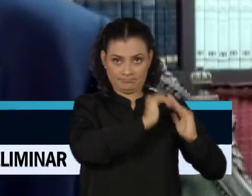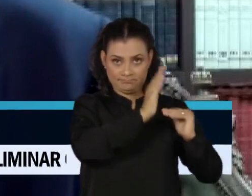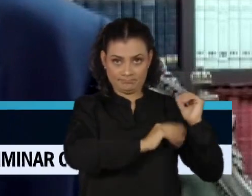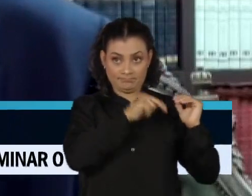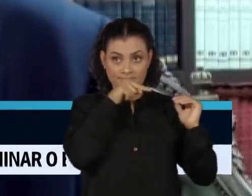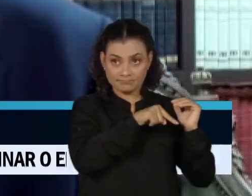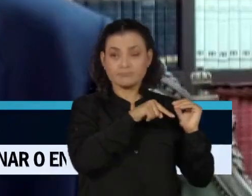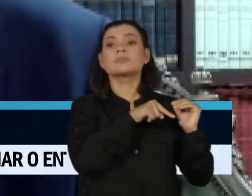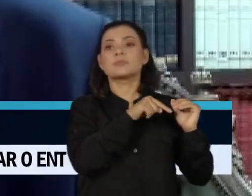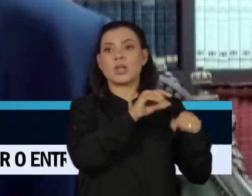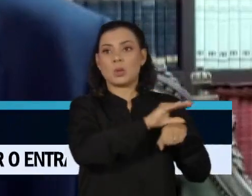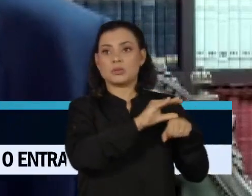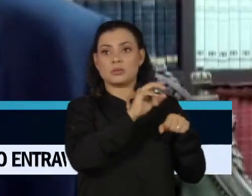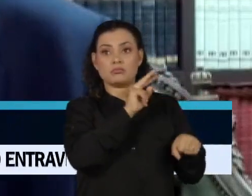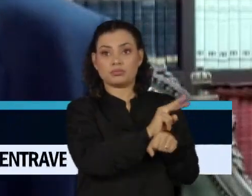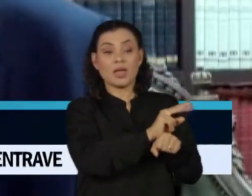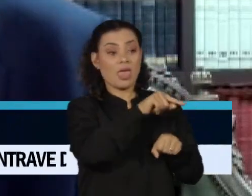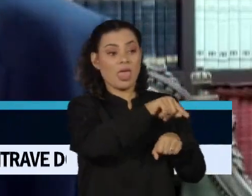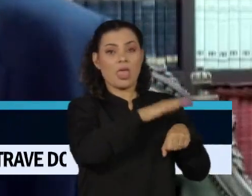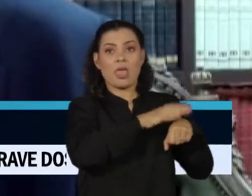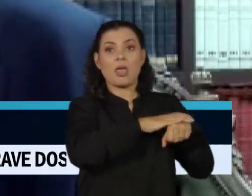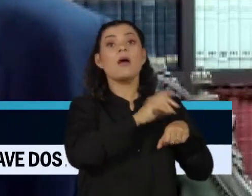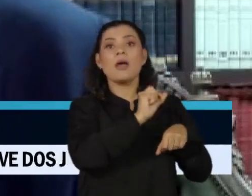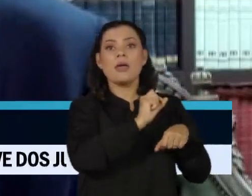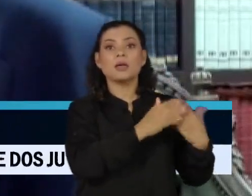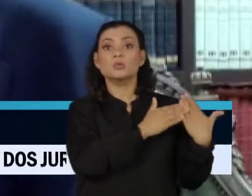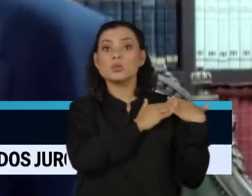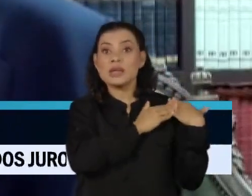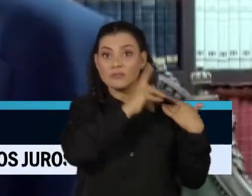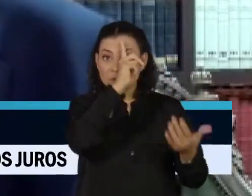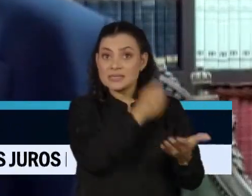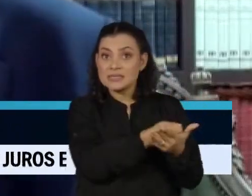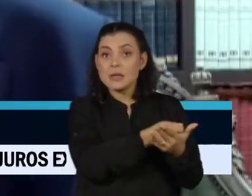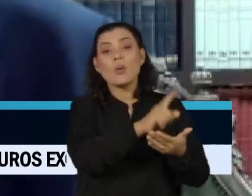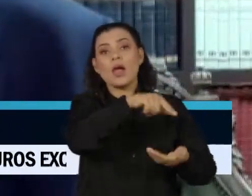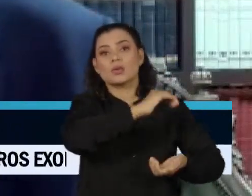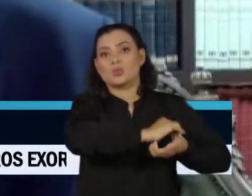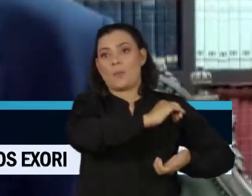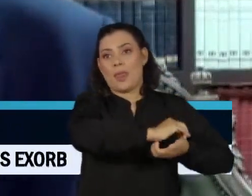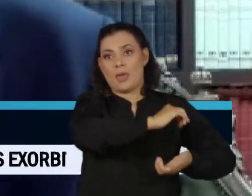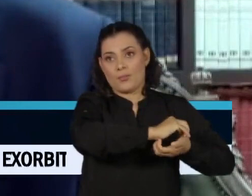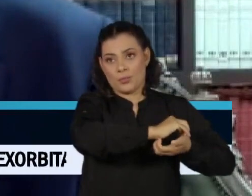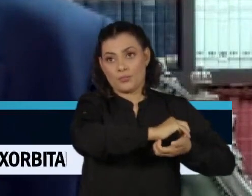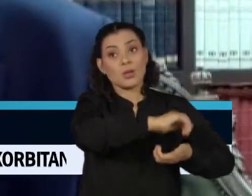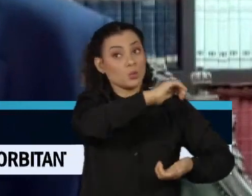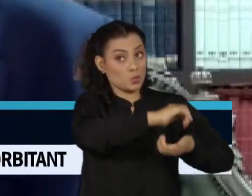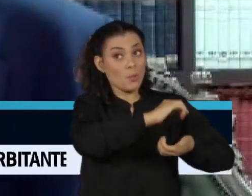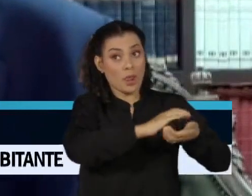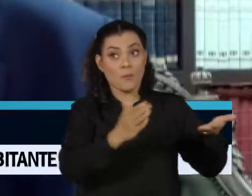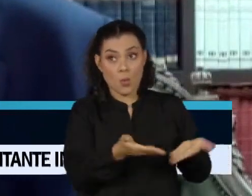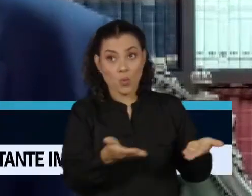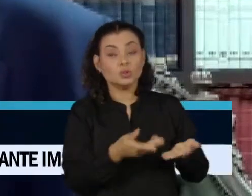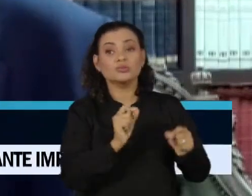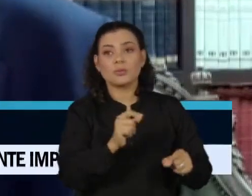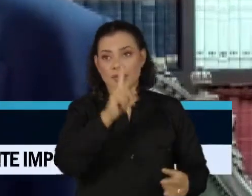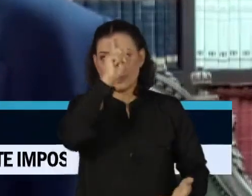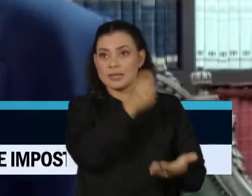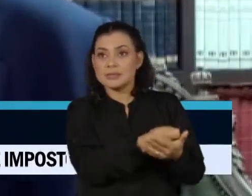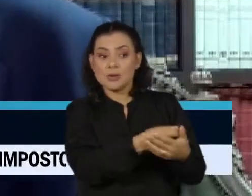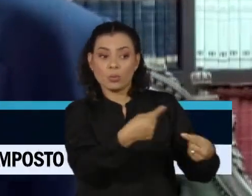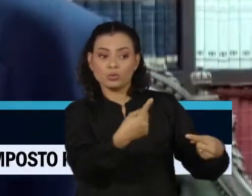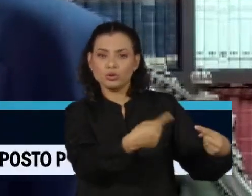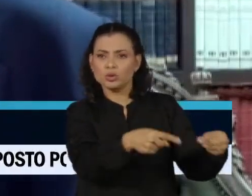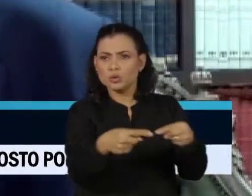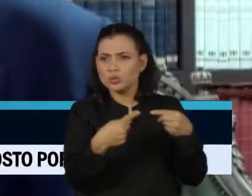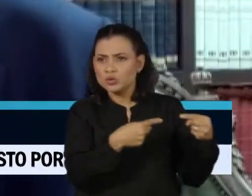estabeleceu, será o Supremo Tribunal Federal. E o Supremo que, no momento, discute se o